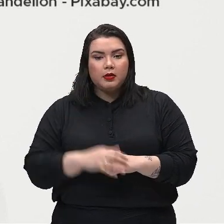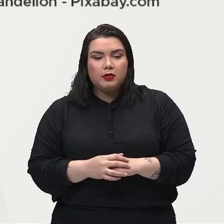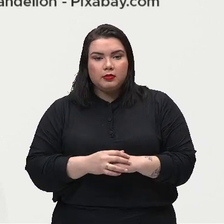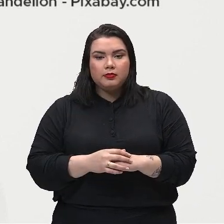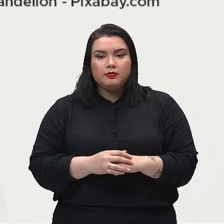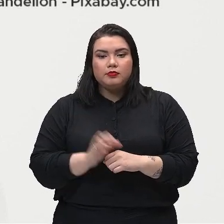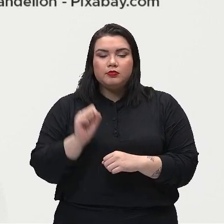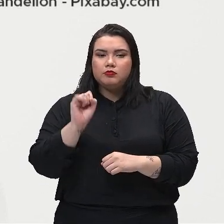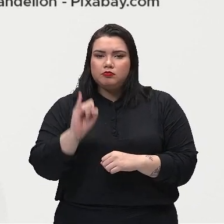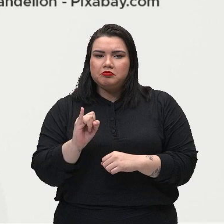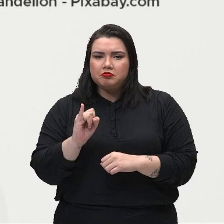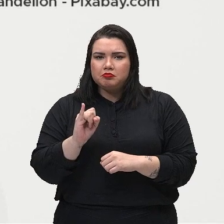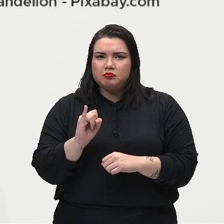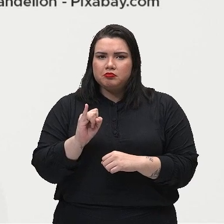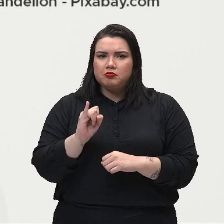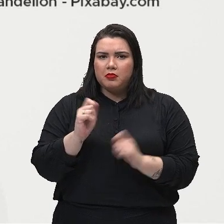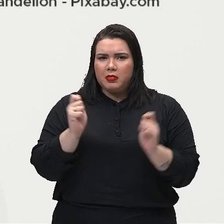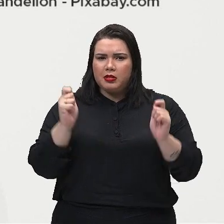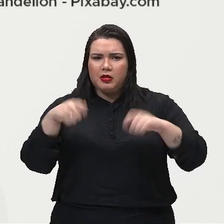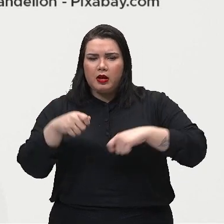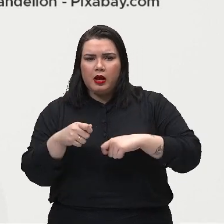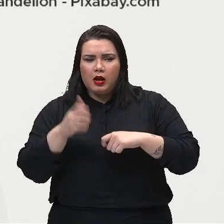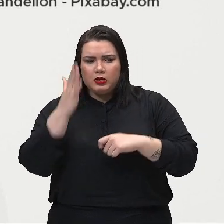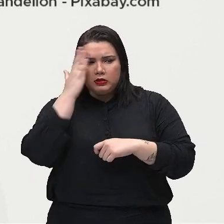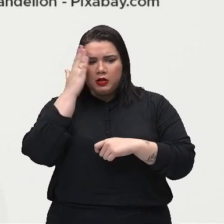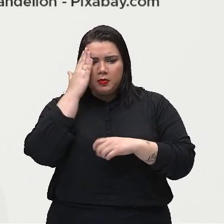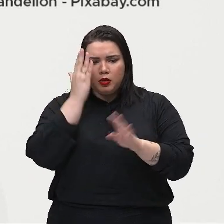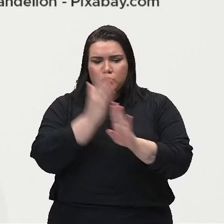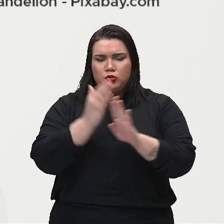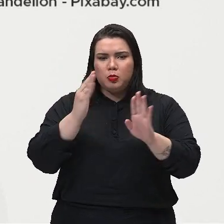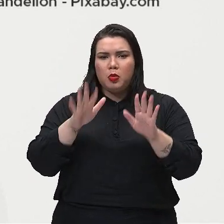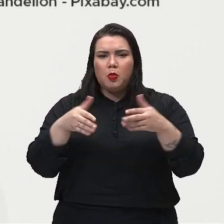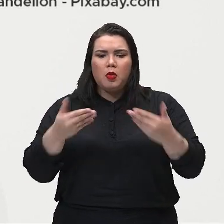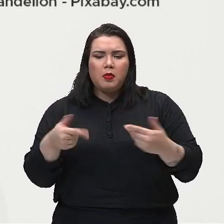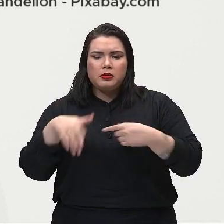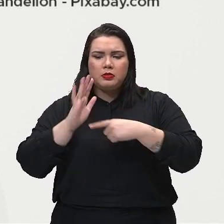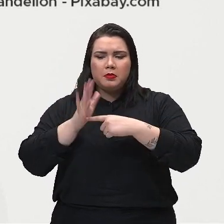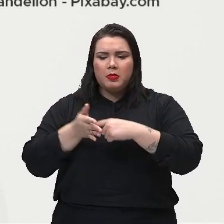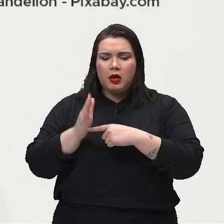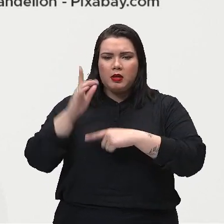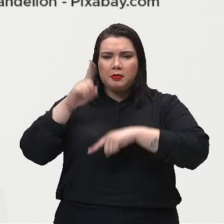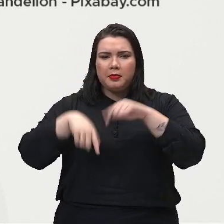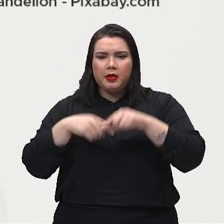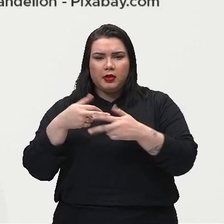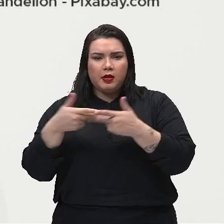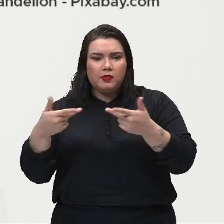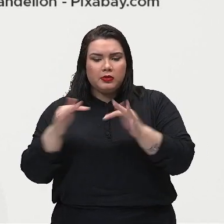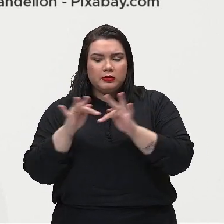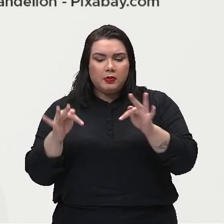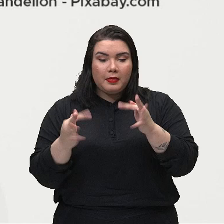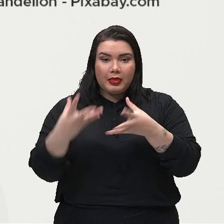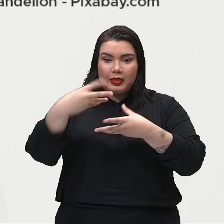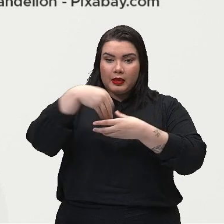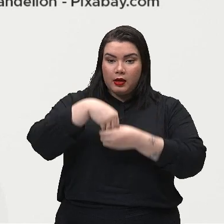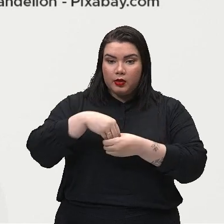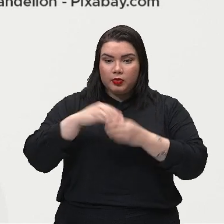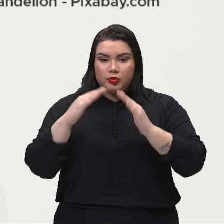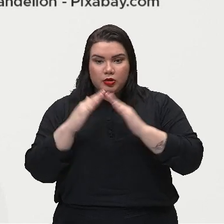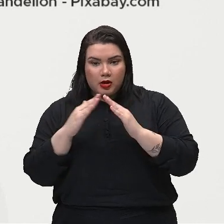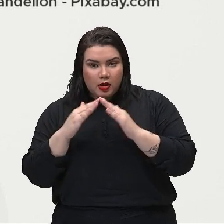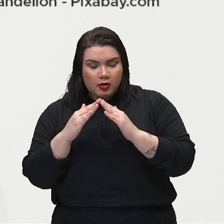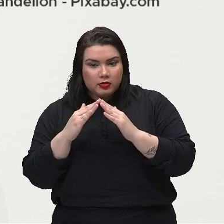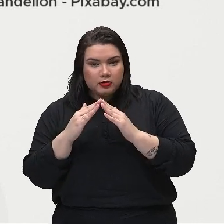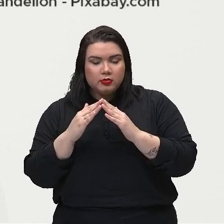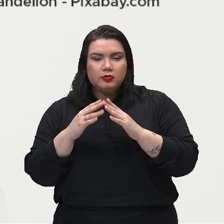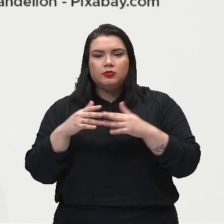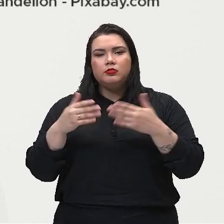Se você é capaz de reconhecer algumas máquinas simples em sua casa. Então, vamos